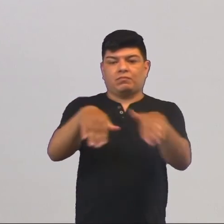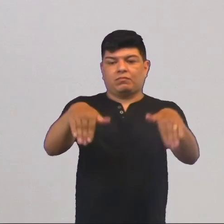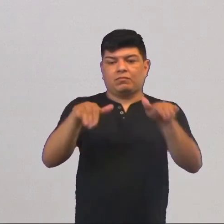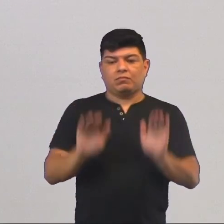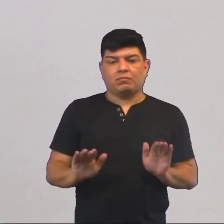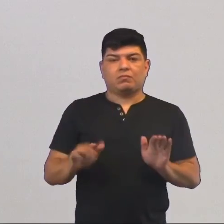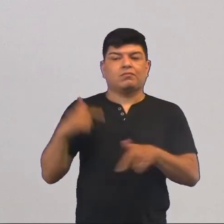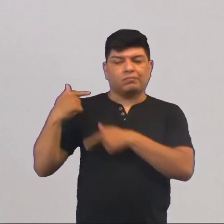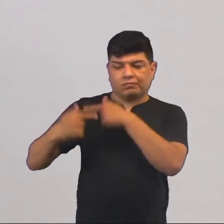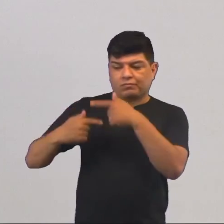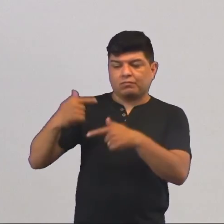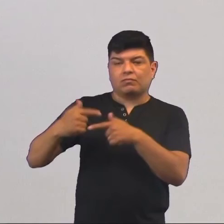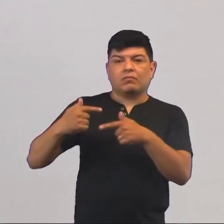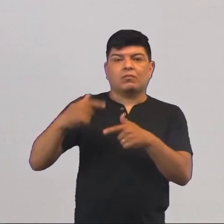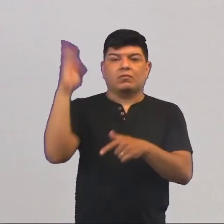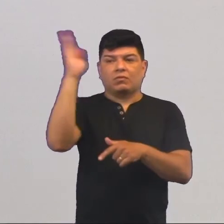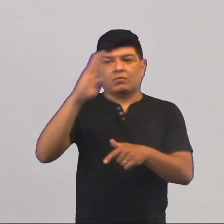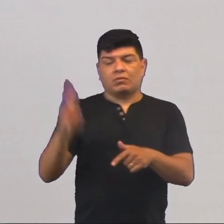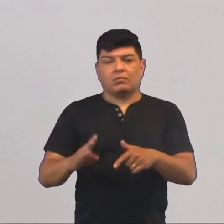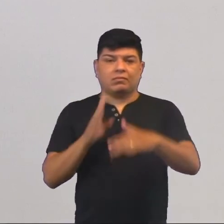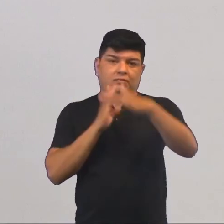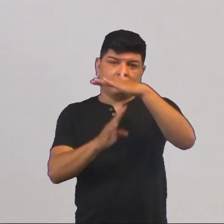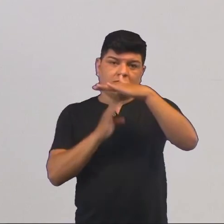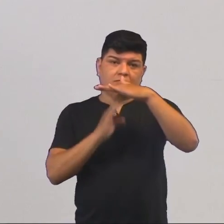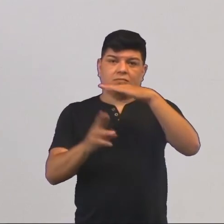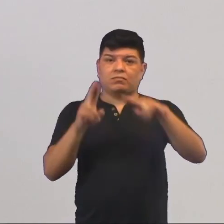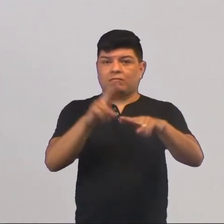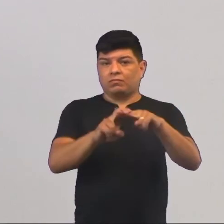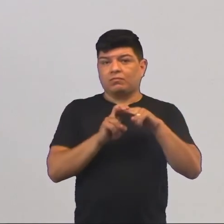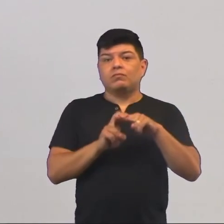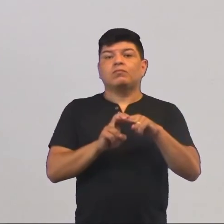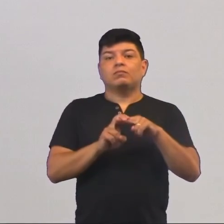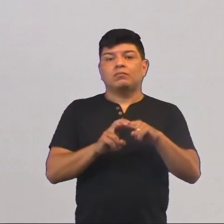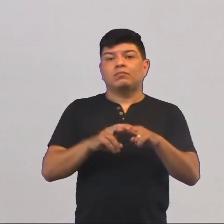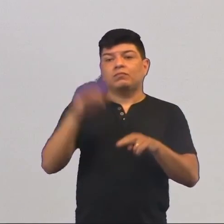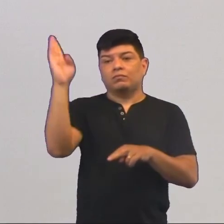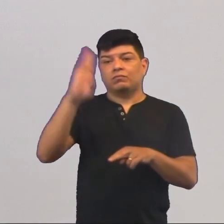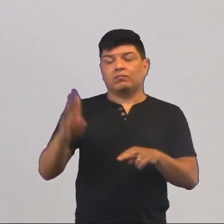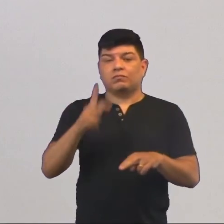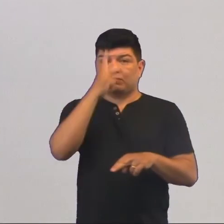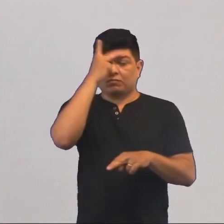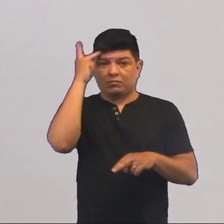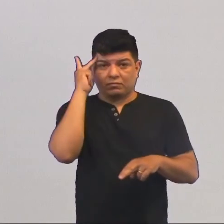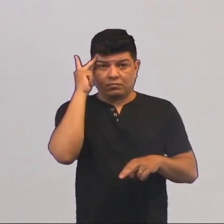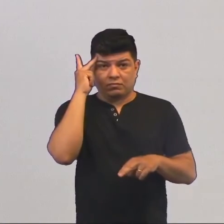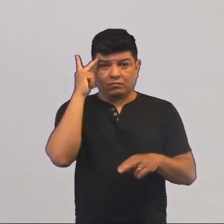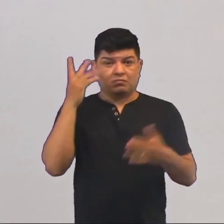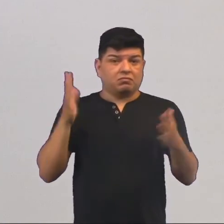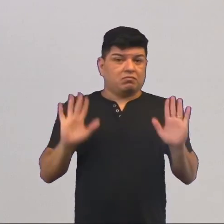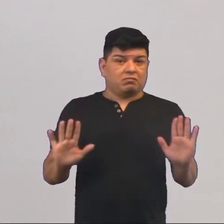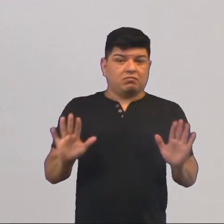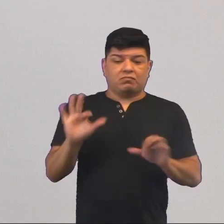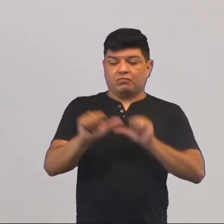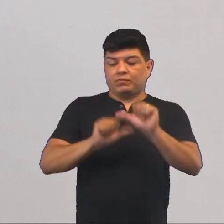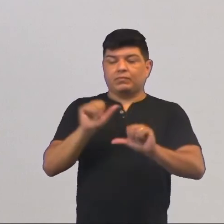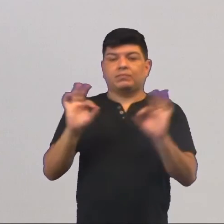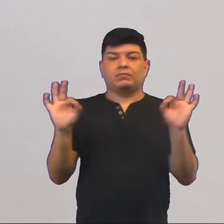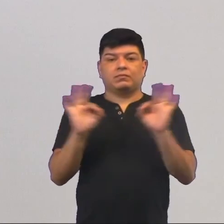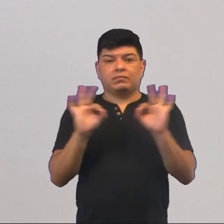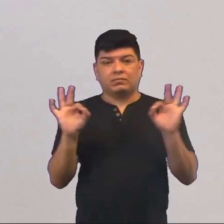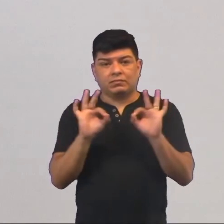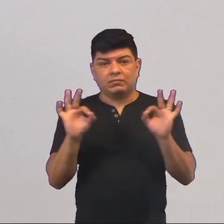português, do qual o Brasil era colônia. Então, a situação do Brasil para os brasileiros, praticamente nada mudou.